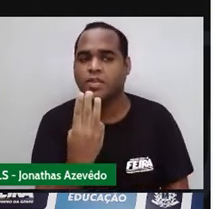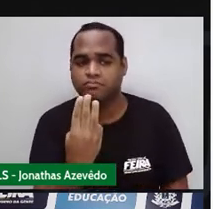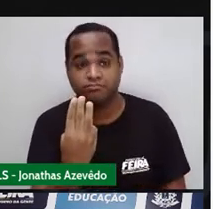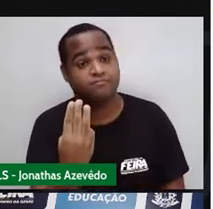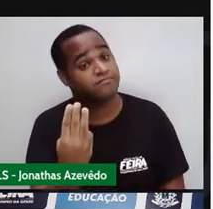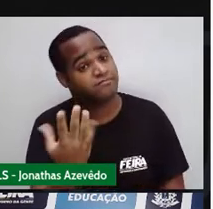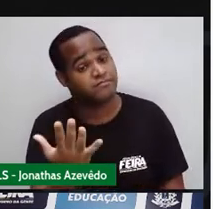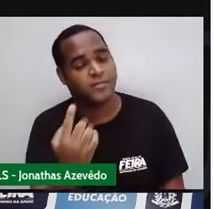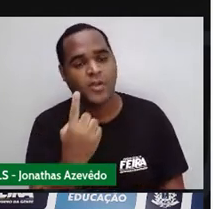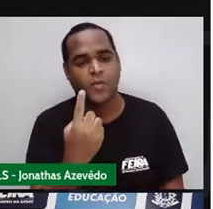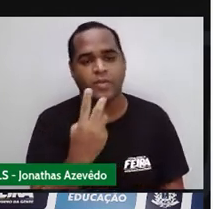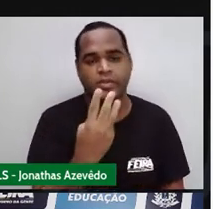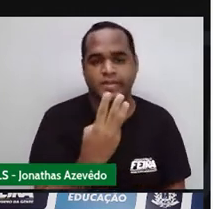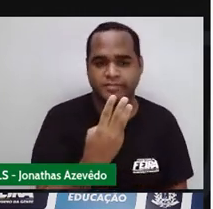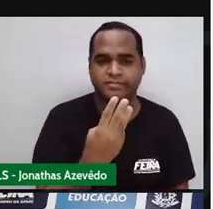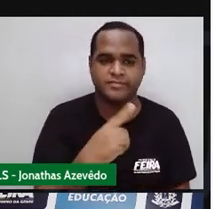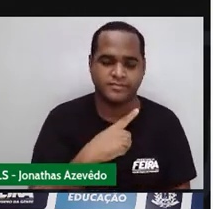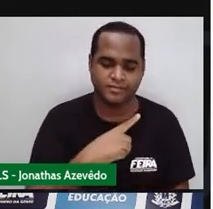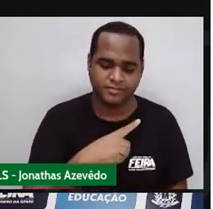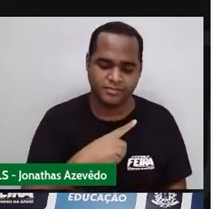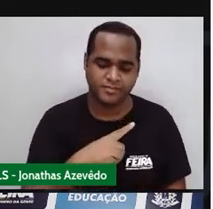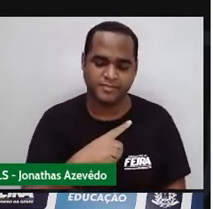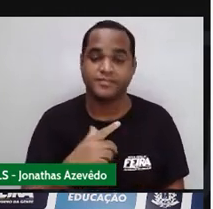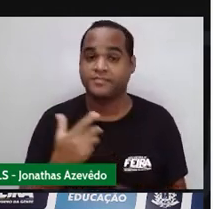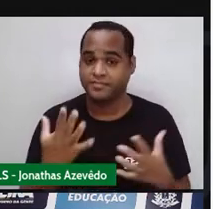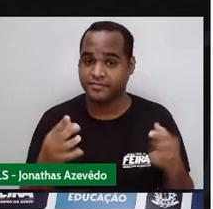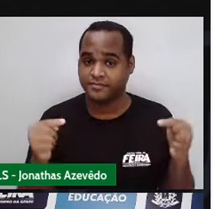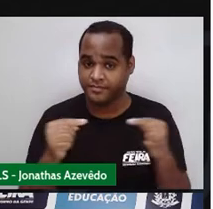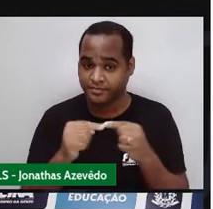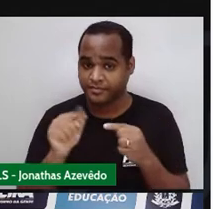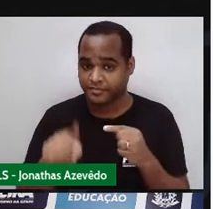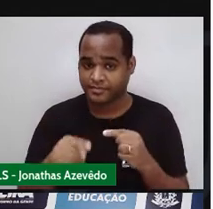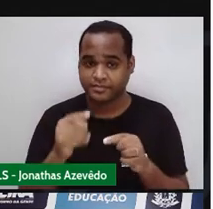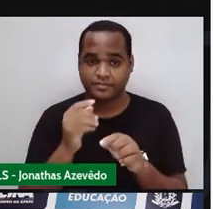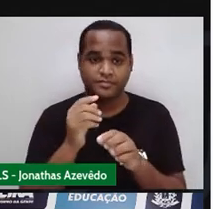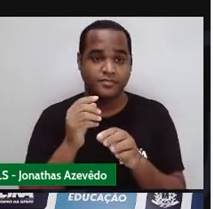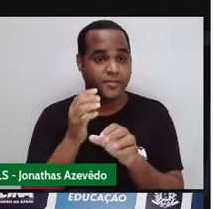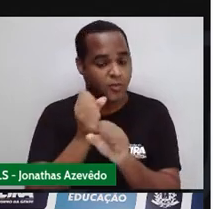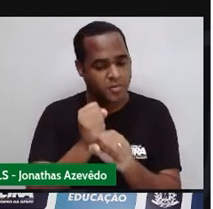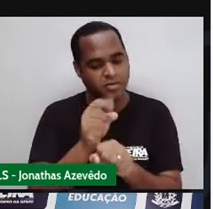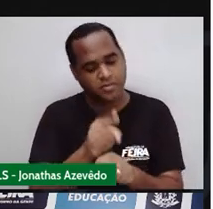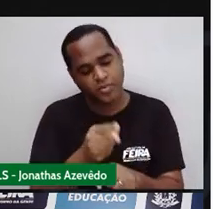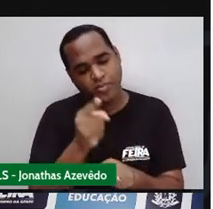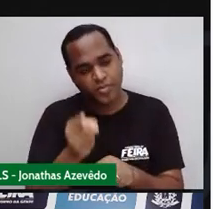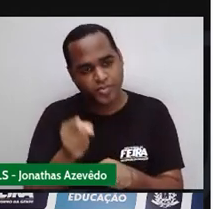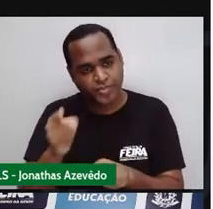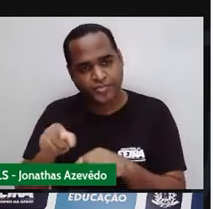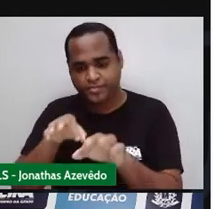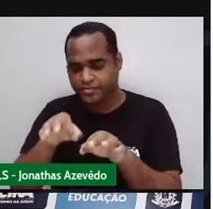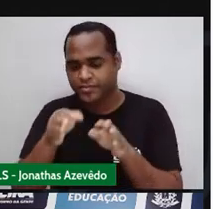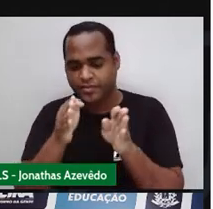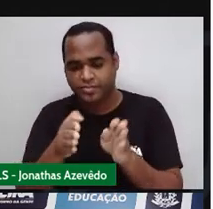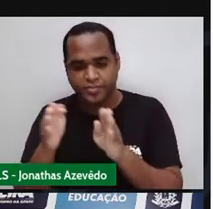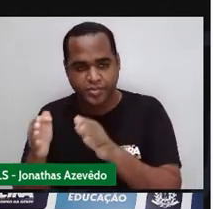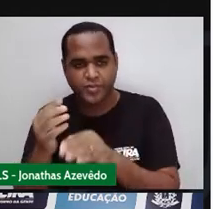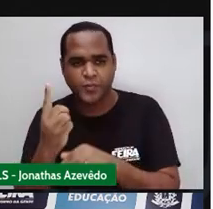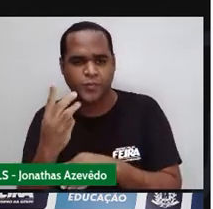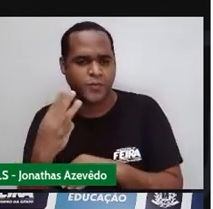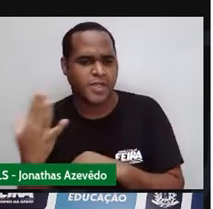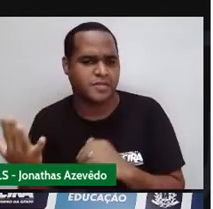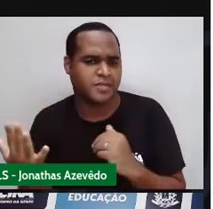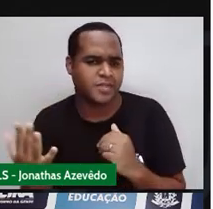três são números consecutivos. Aqueles números que vêm um após o outro em ordem. Um, dois e três.